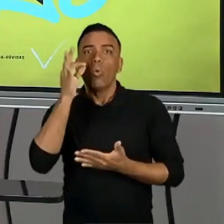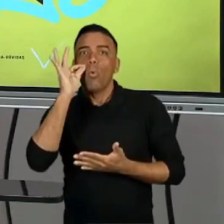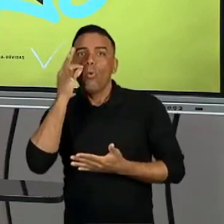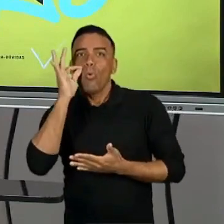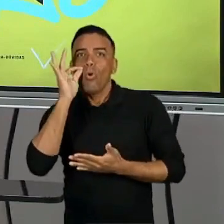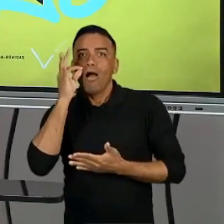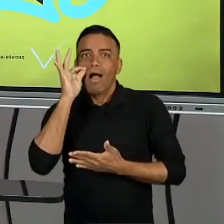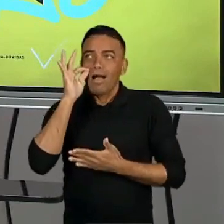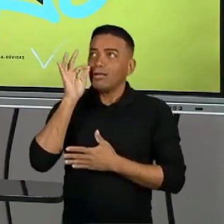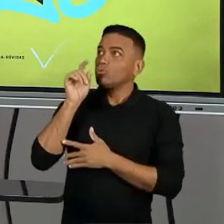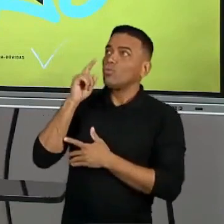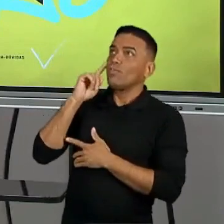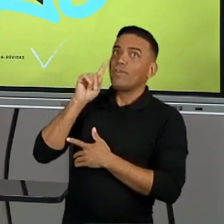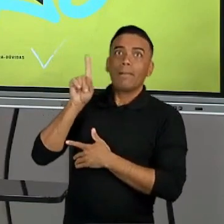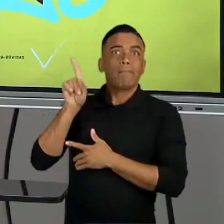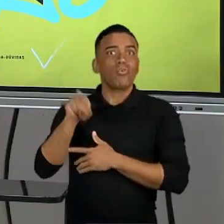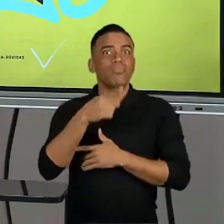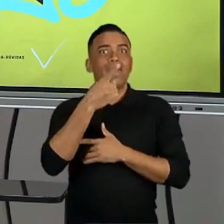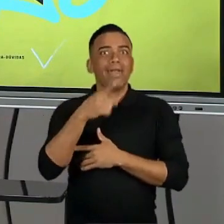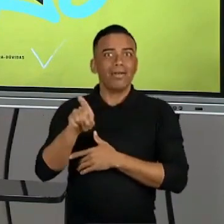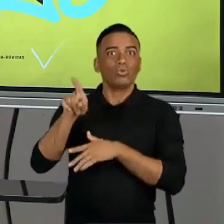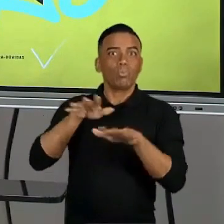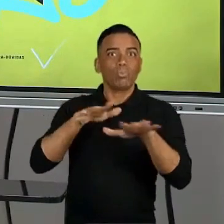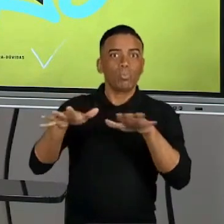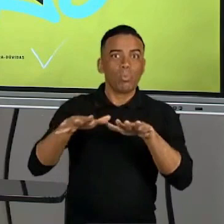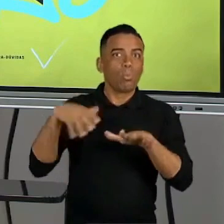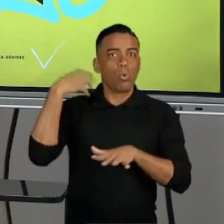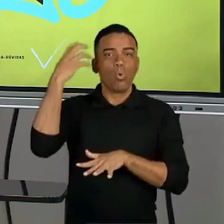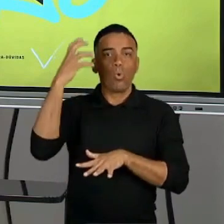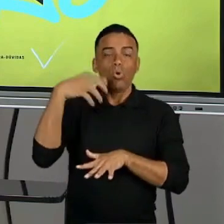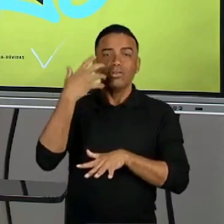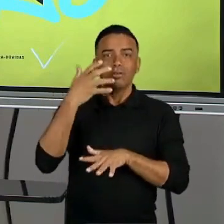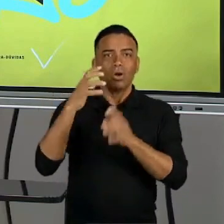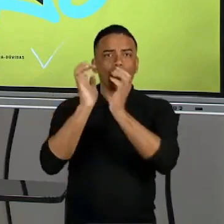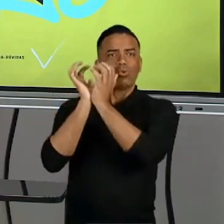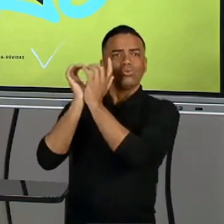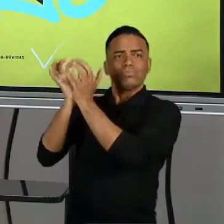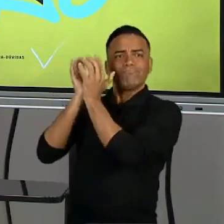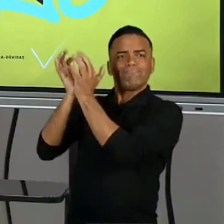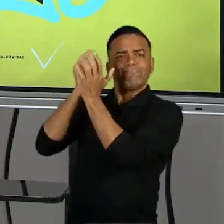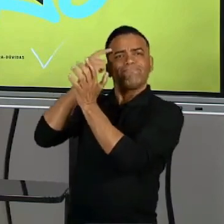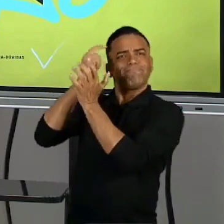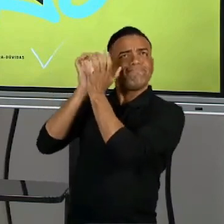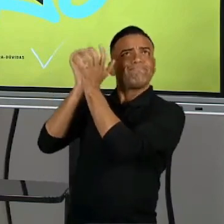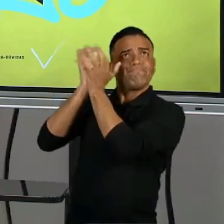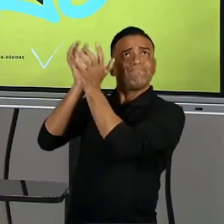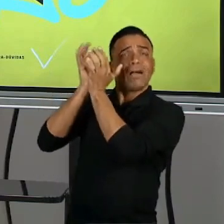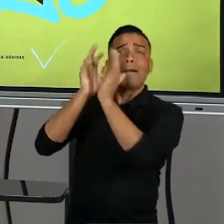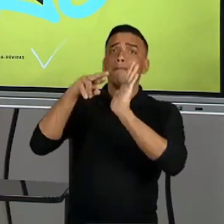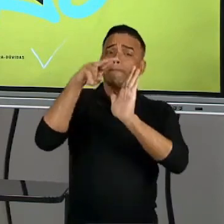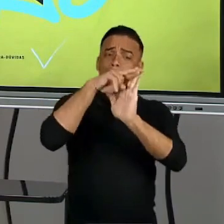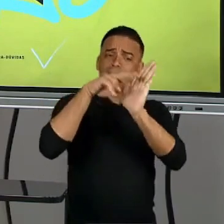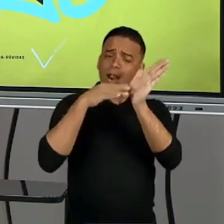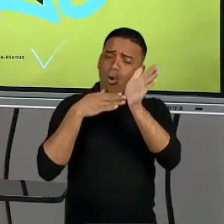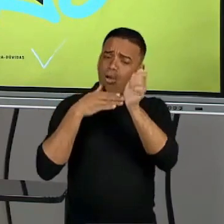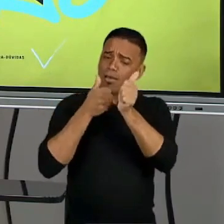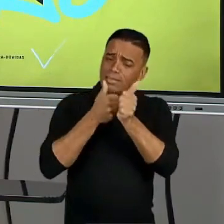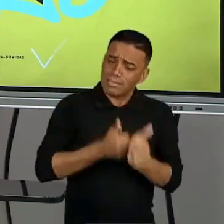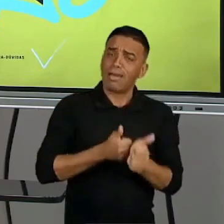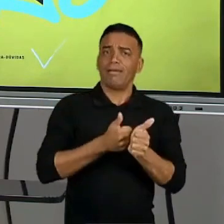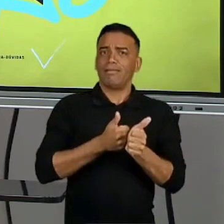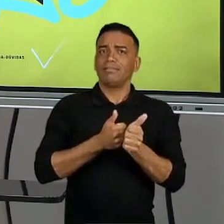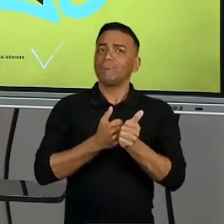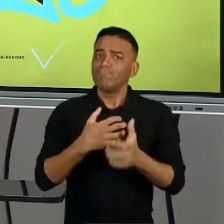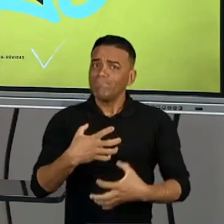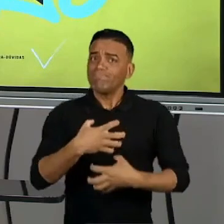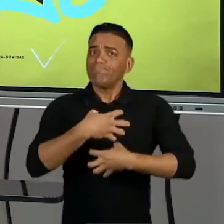mexem a cabeça com o movimento de uma música, o nosso cérebro encontrou padrões e a gente desenvolveu padrões que dão a